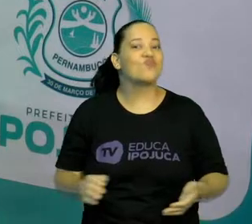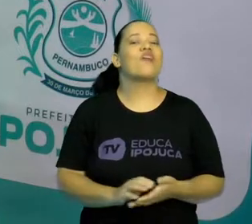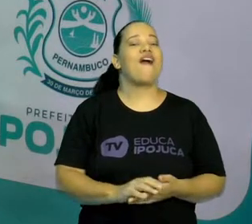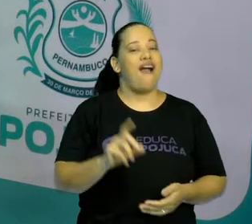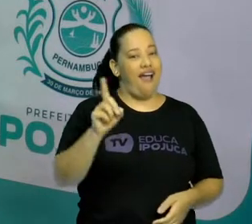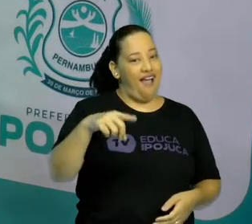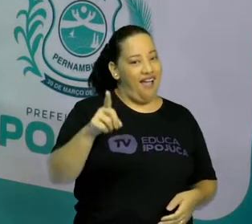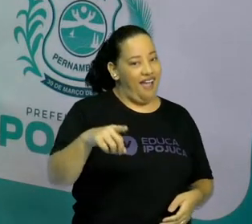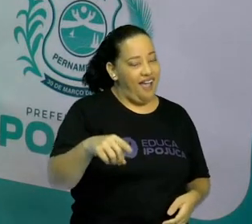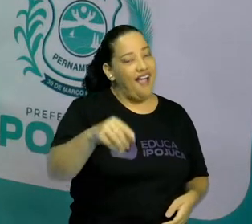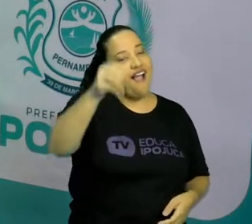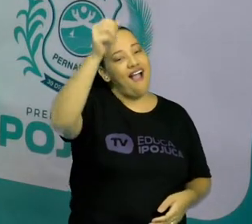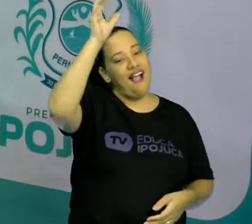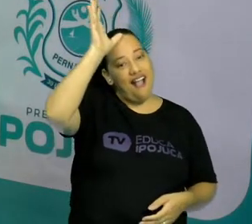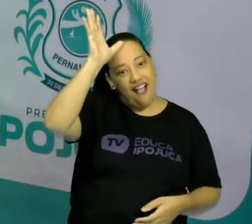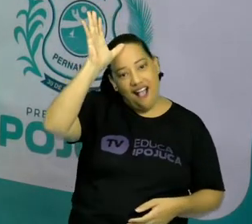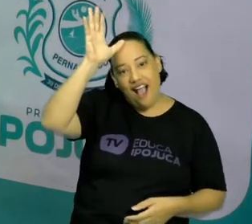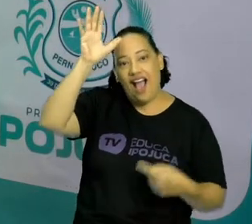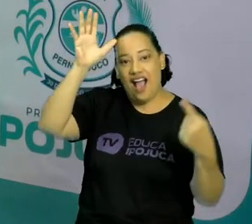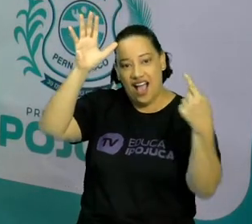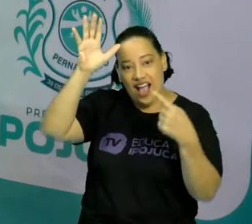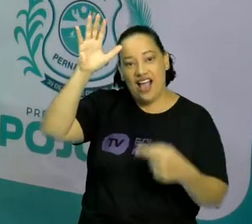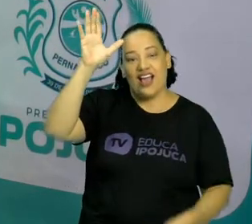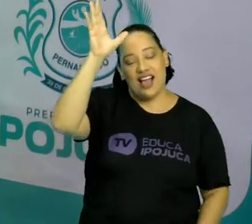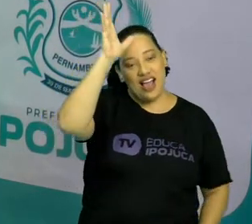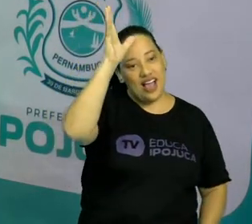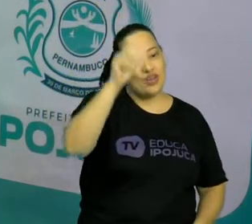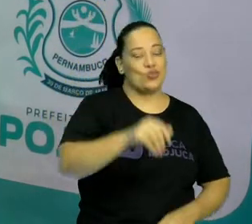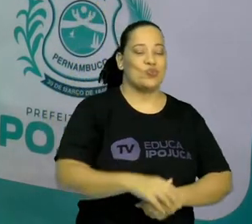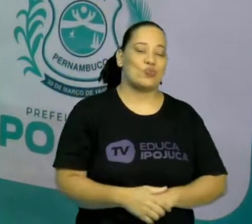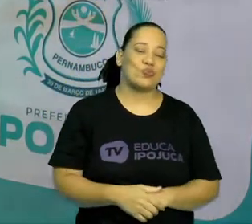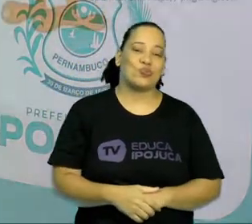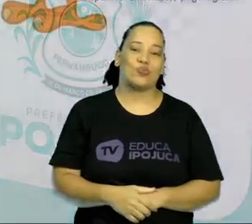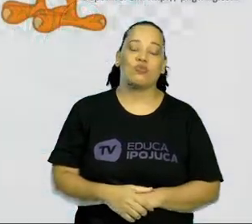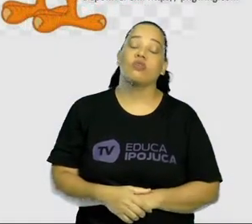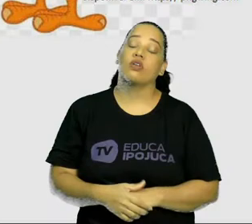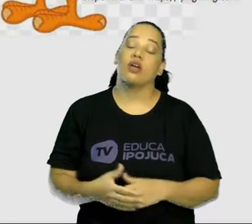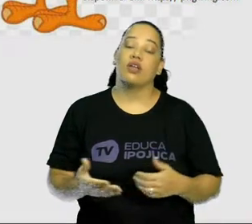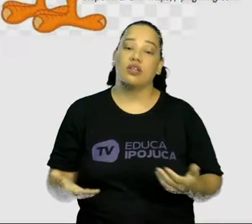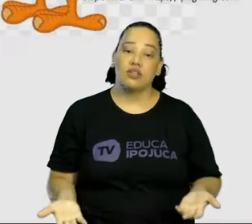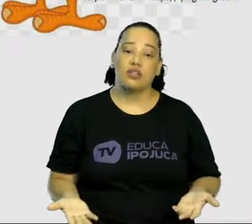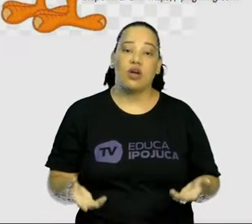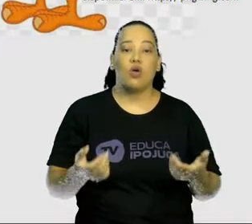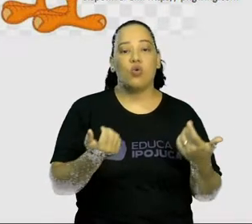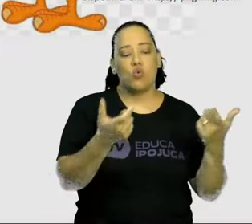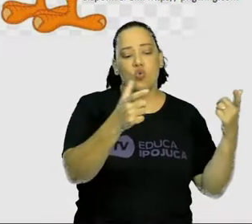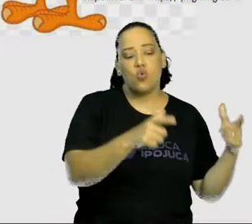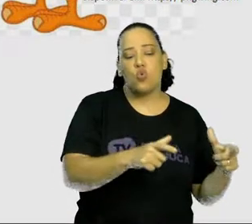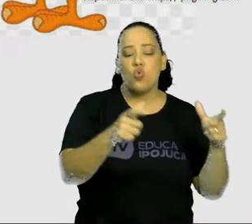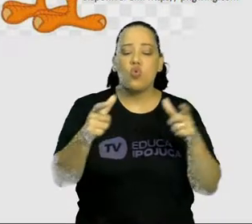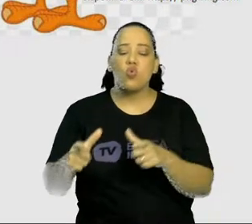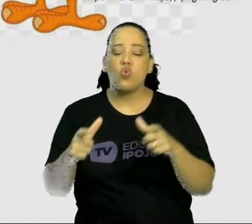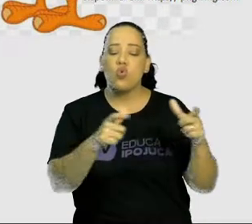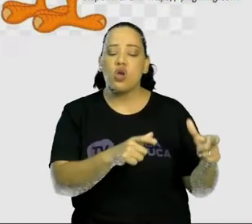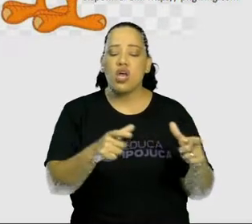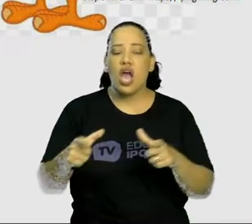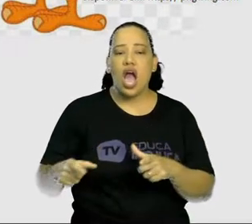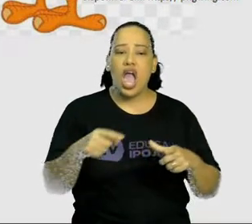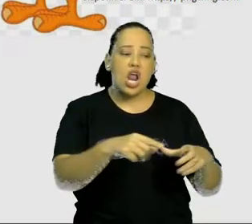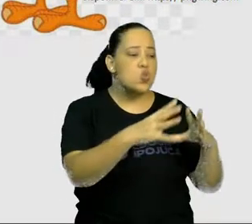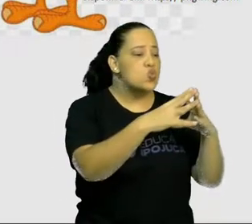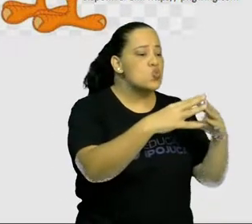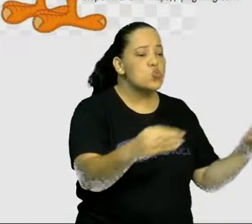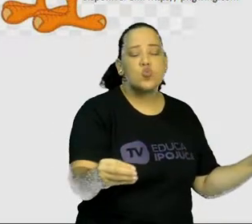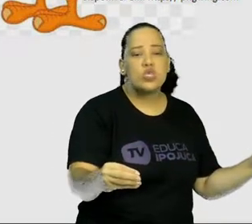galo? Isso mesmo! Bom, e qual o lugar onde o galinho foi perdido? Vocês